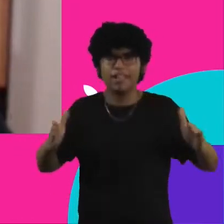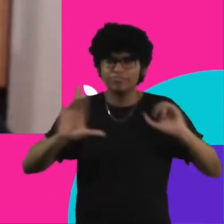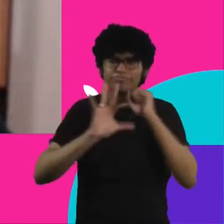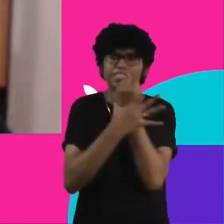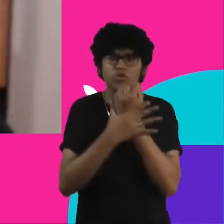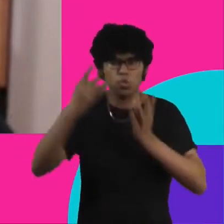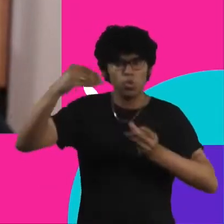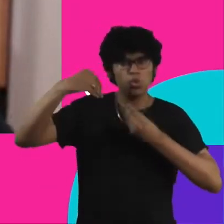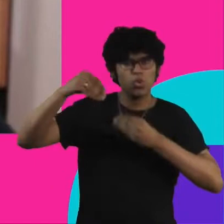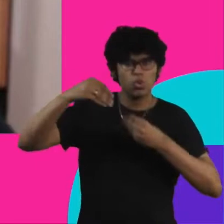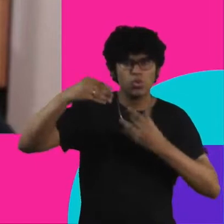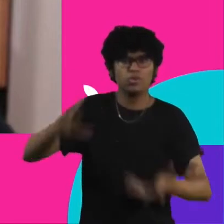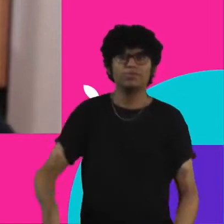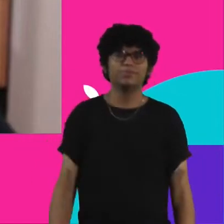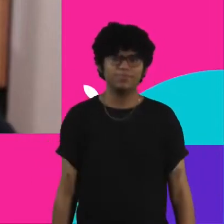transparente.